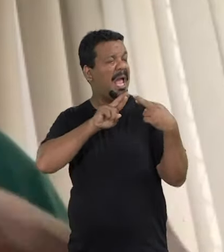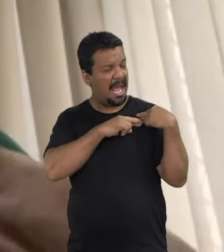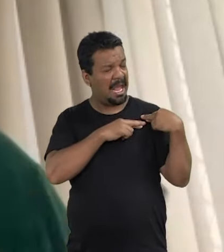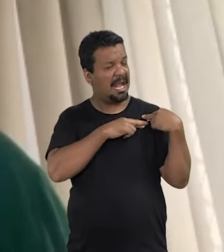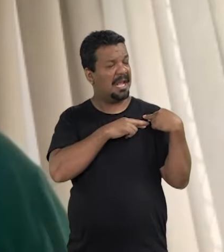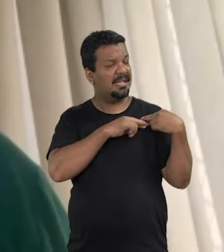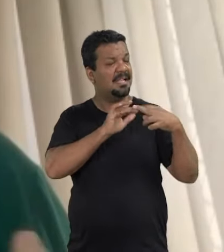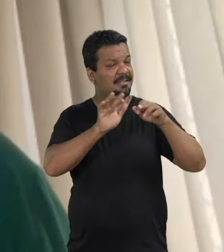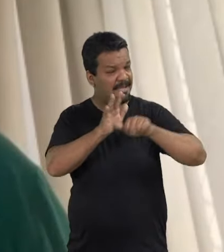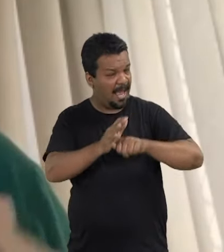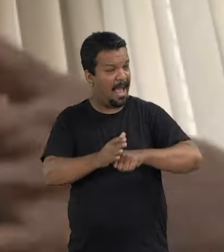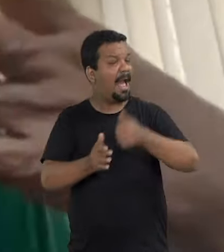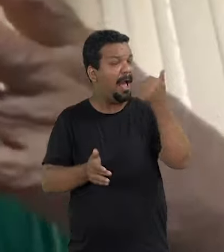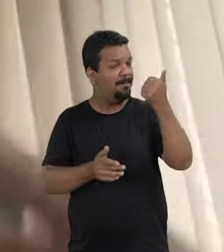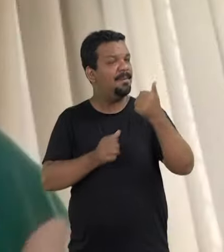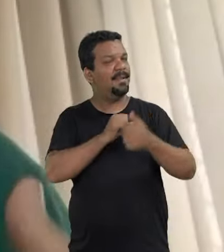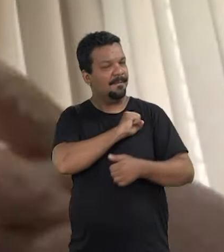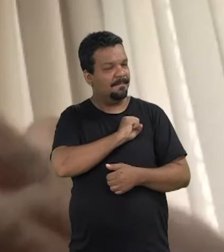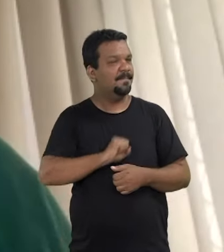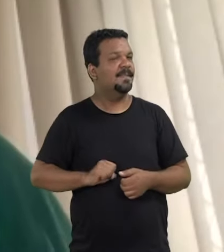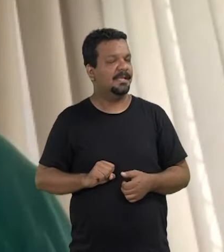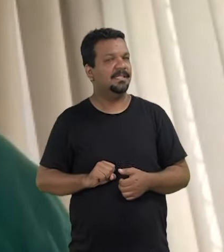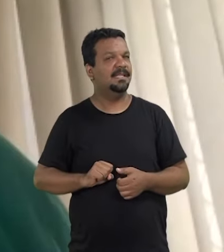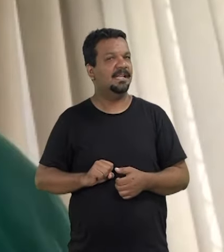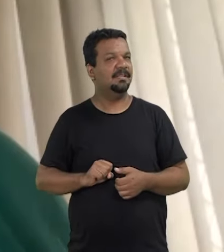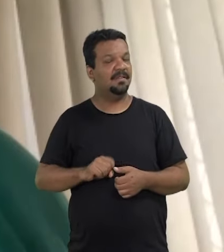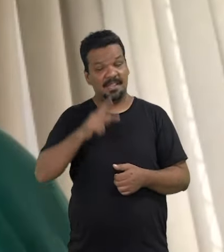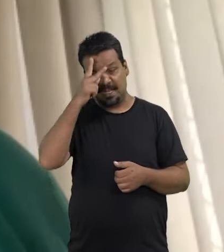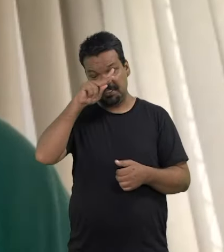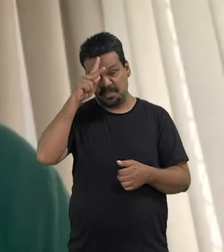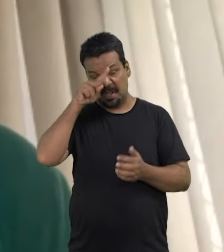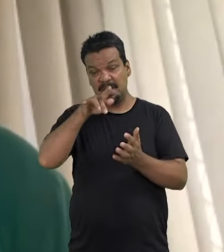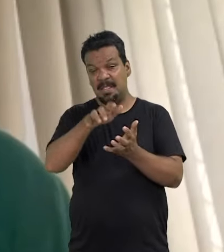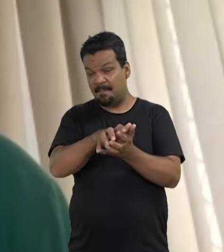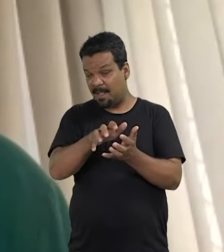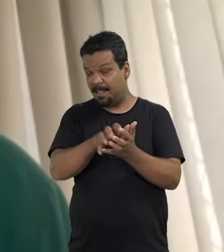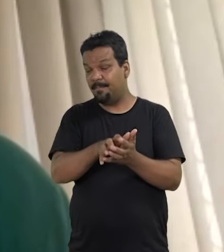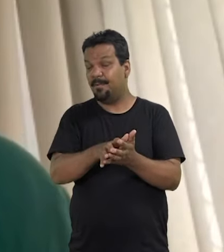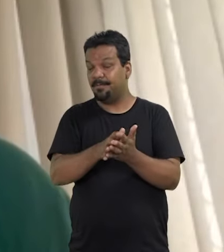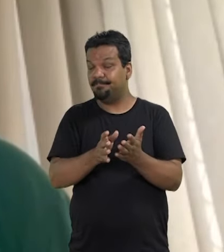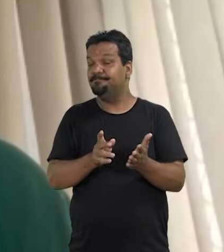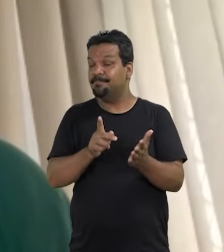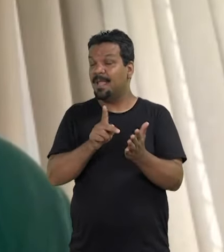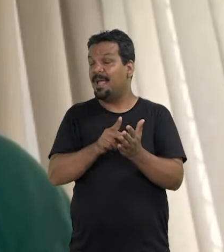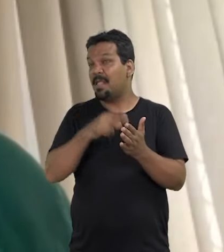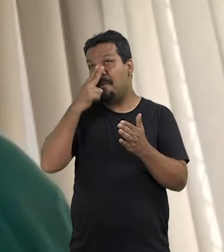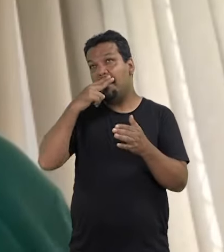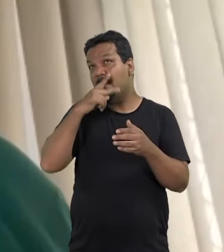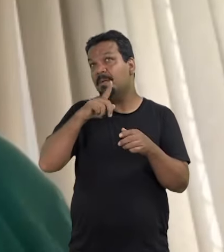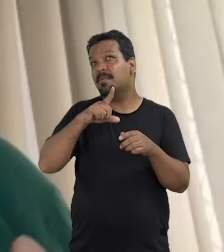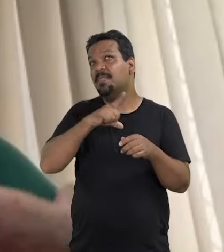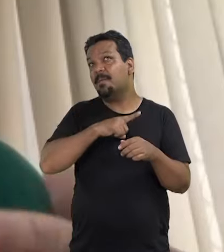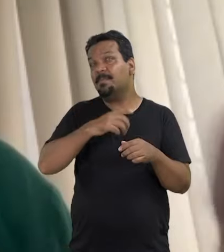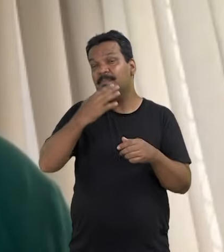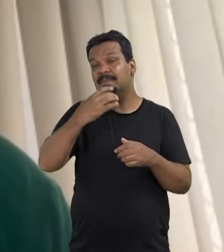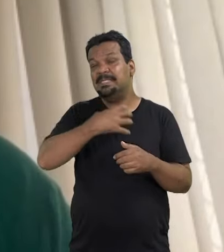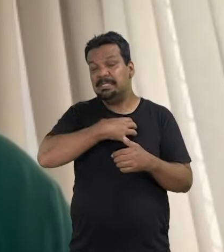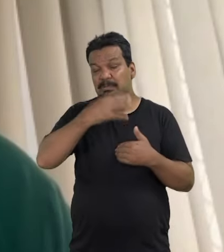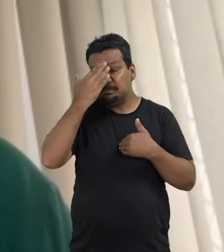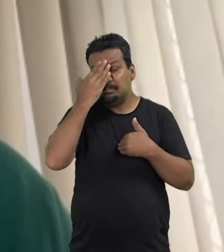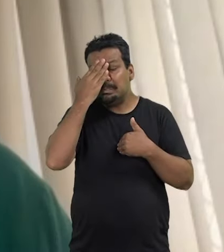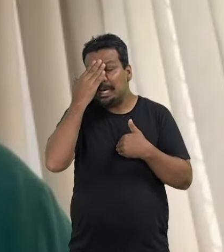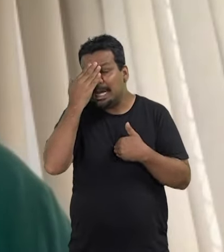responsabilidade de ser a primeira senadora da história de Pernambuco realmente, ao mesmo tempo que me